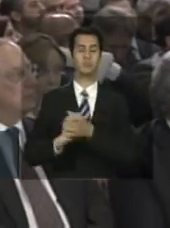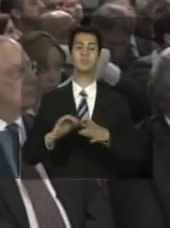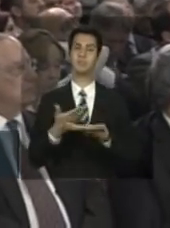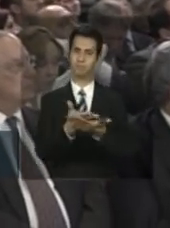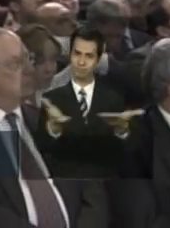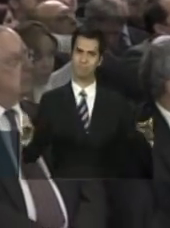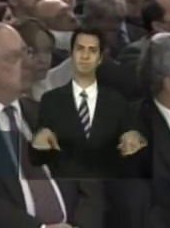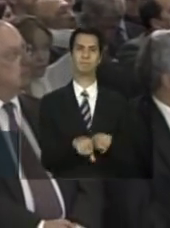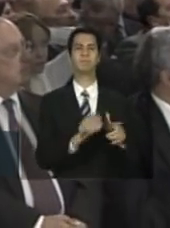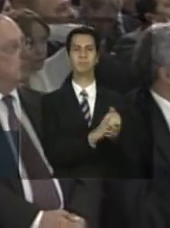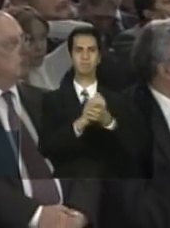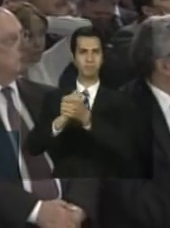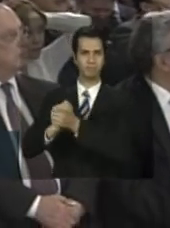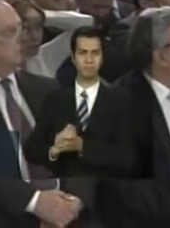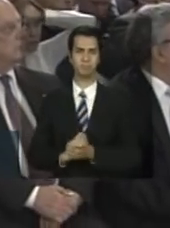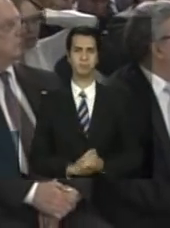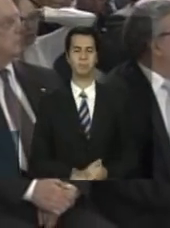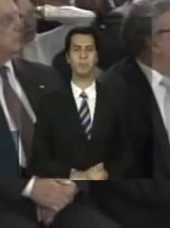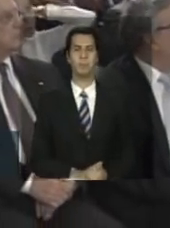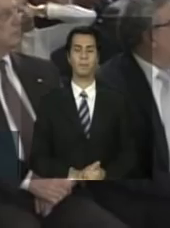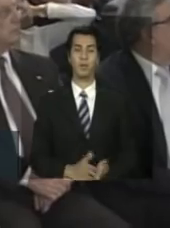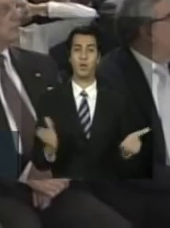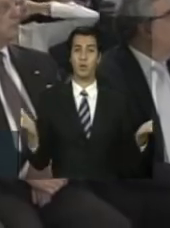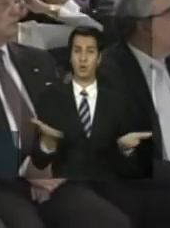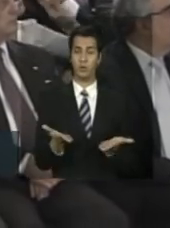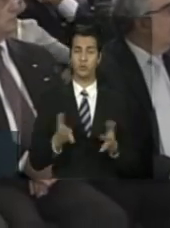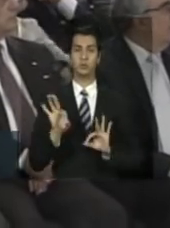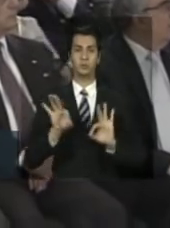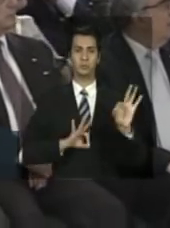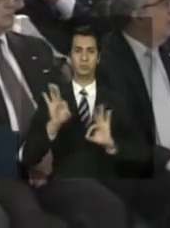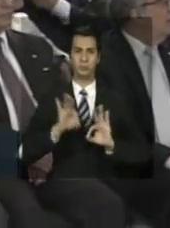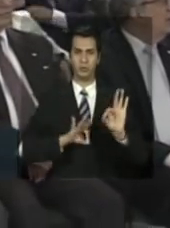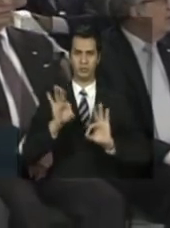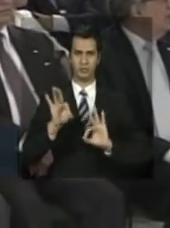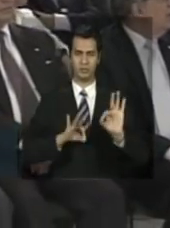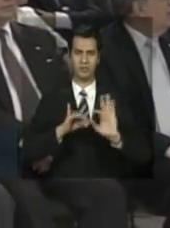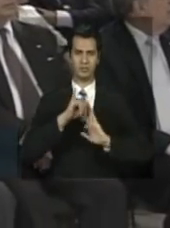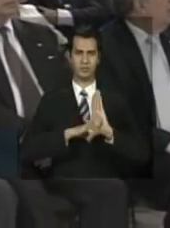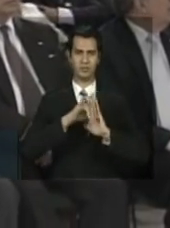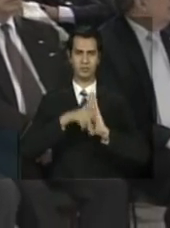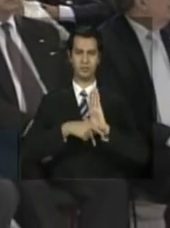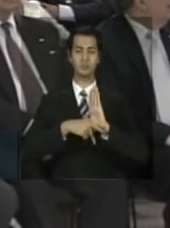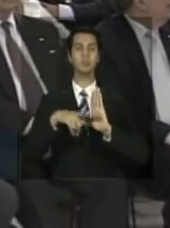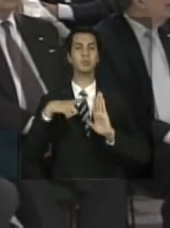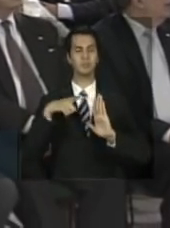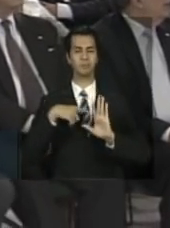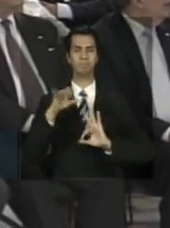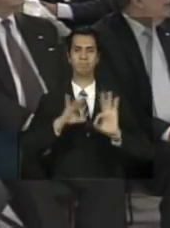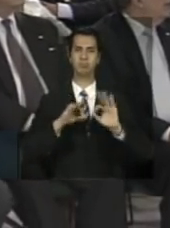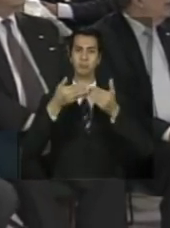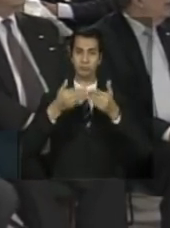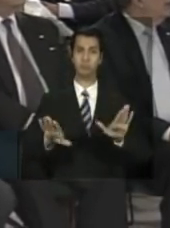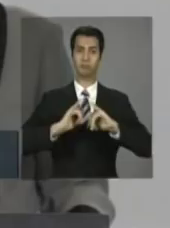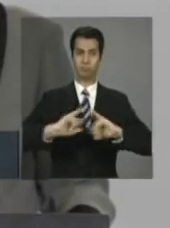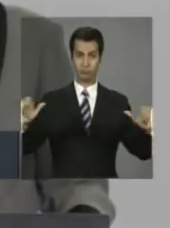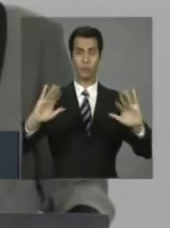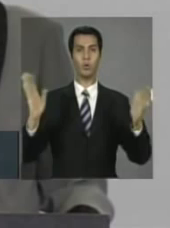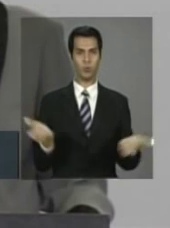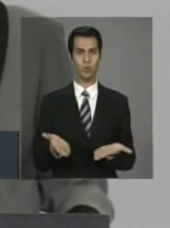com esse projeto que nós estamos lançando hoje, com esse programa, nós